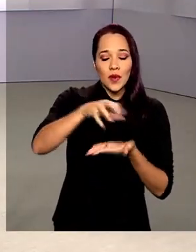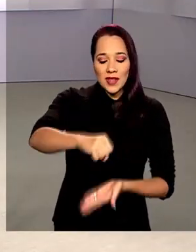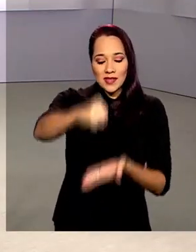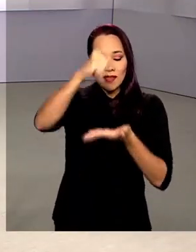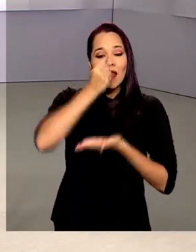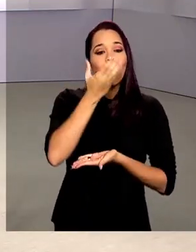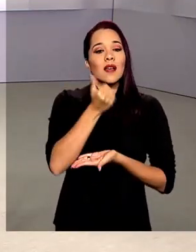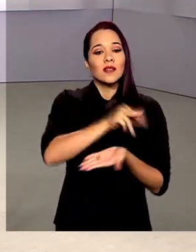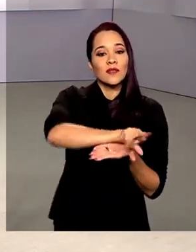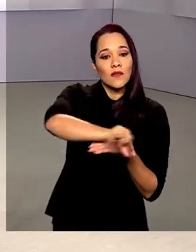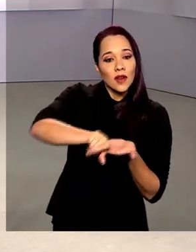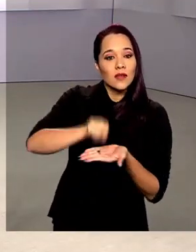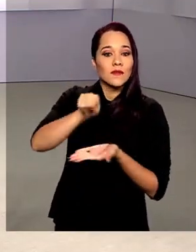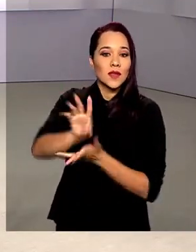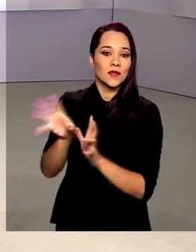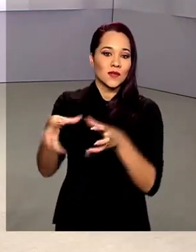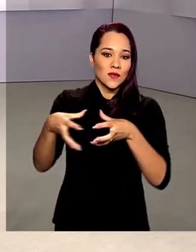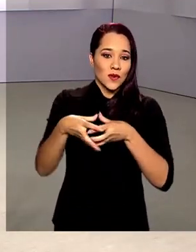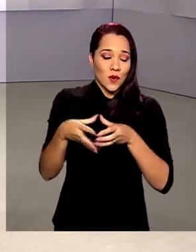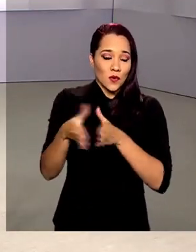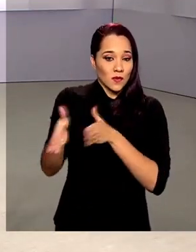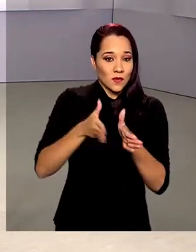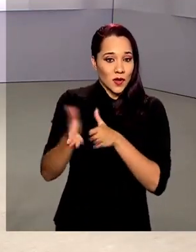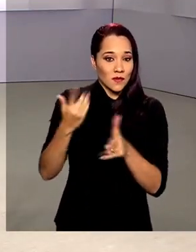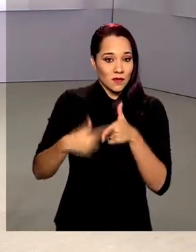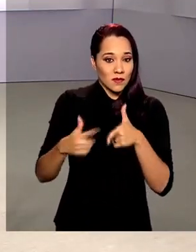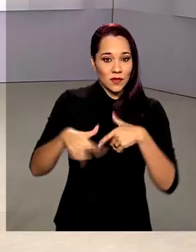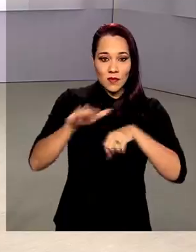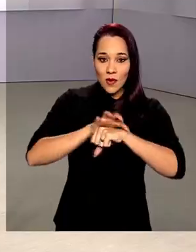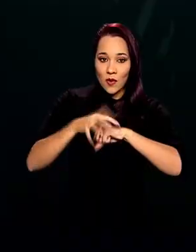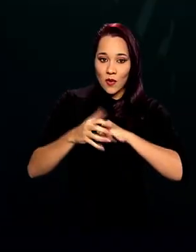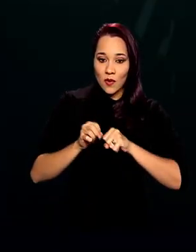básicas para essas comunidades neste momento de pandemia.